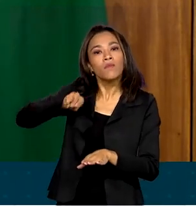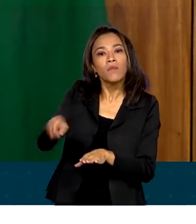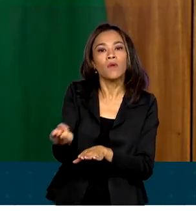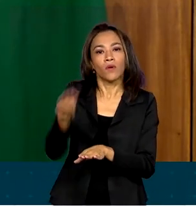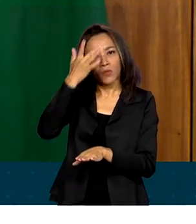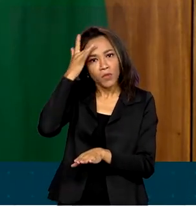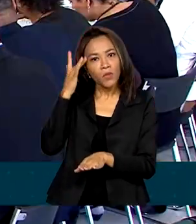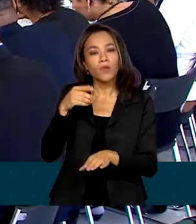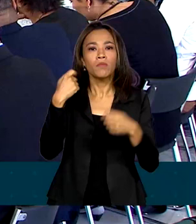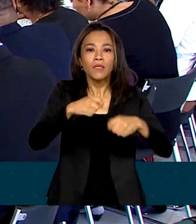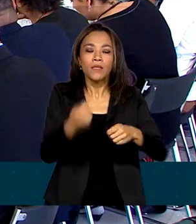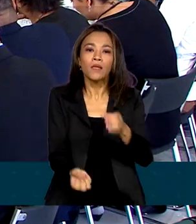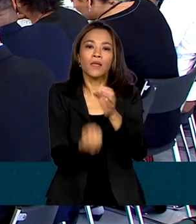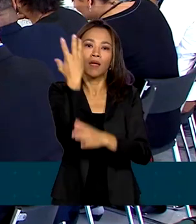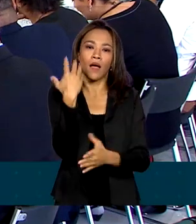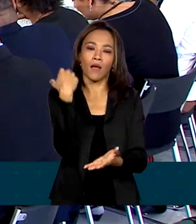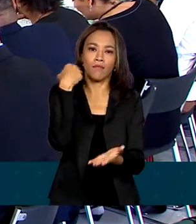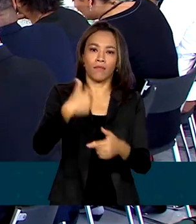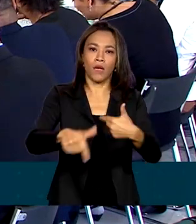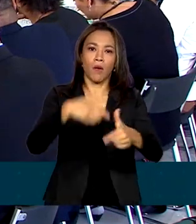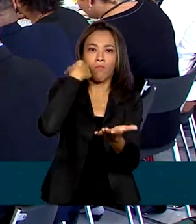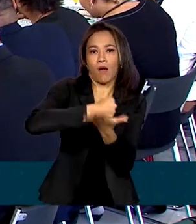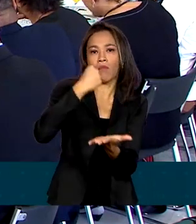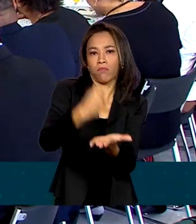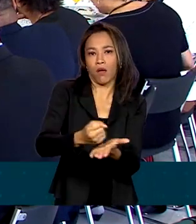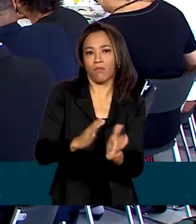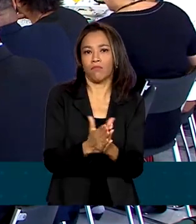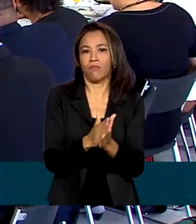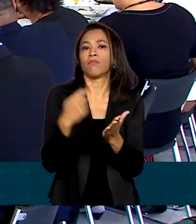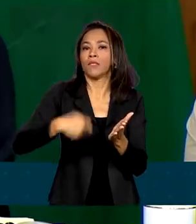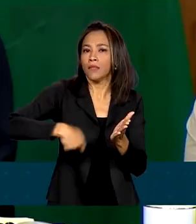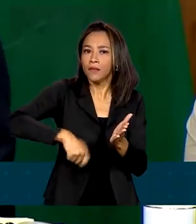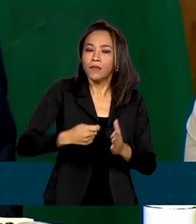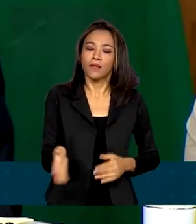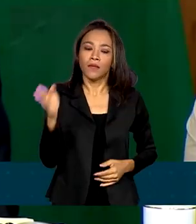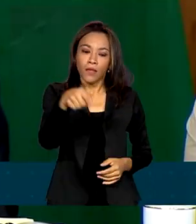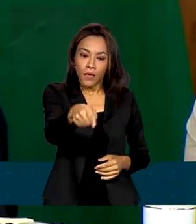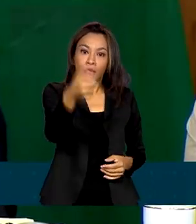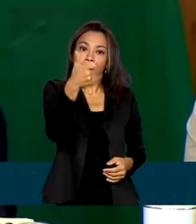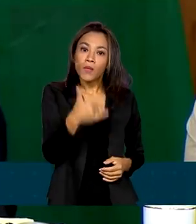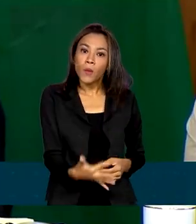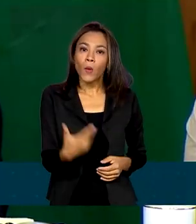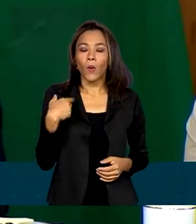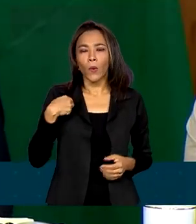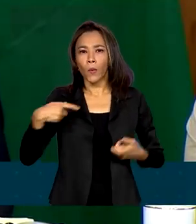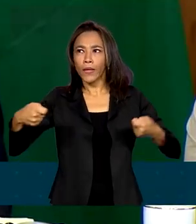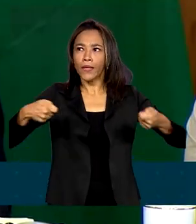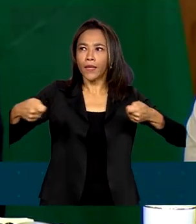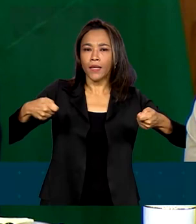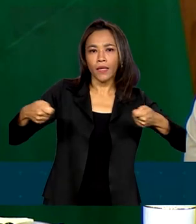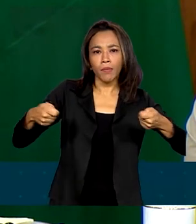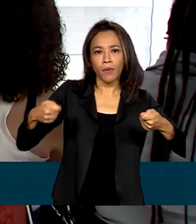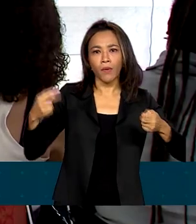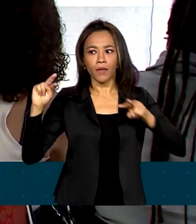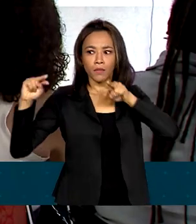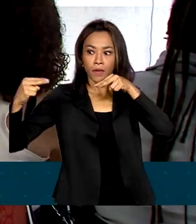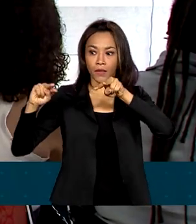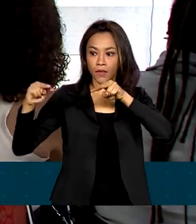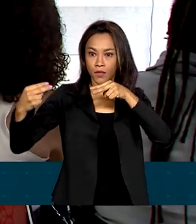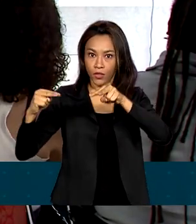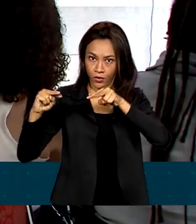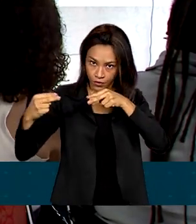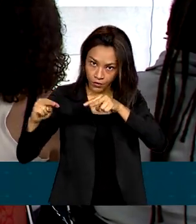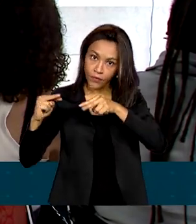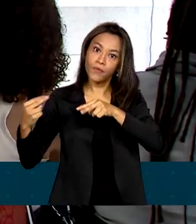emprego formal. O presidente Lula, em sua fala, defendeu um equilíbrio entre as expectativas do mercado financeiro e o